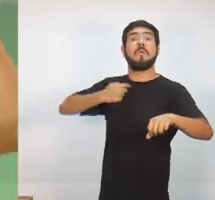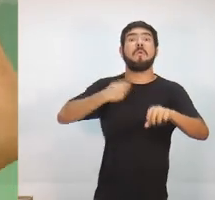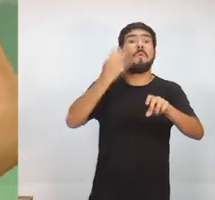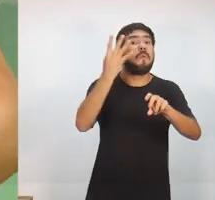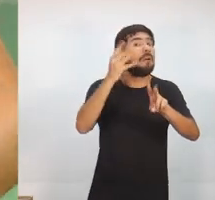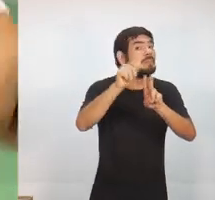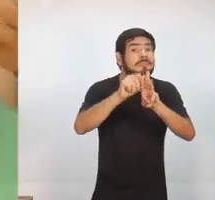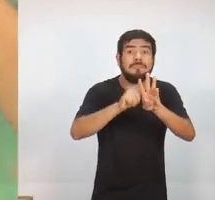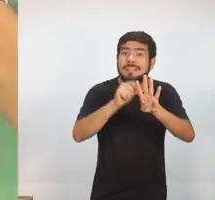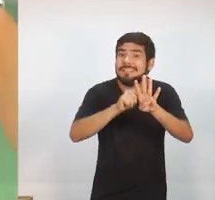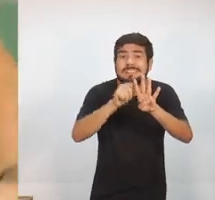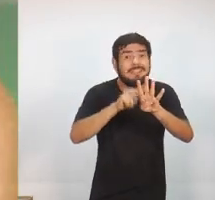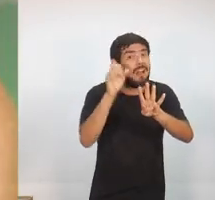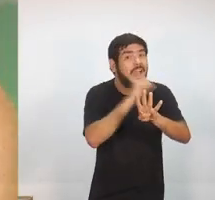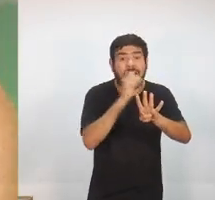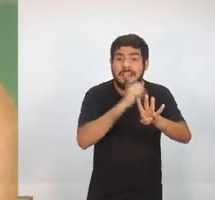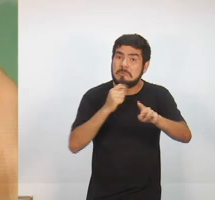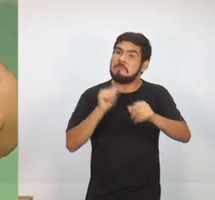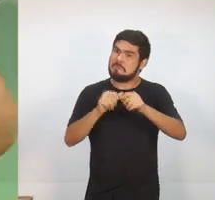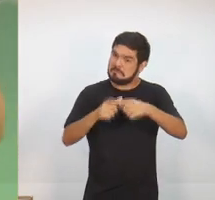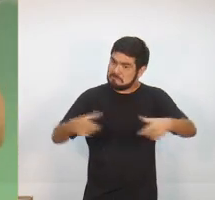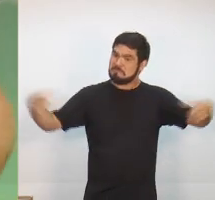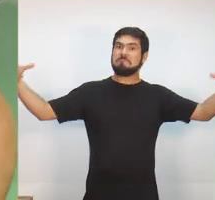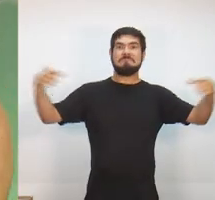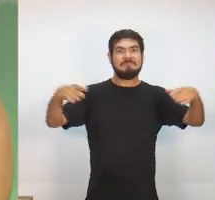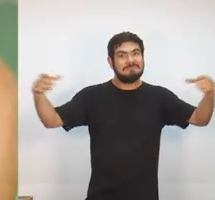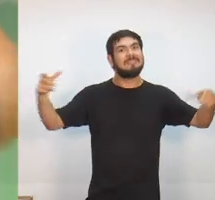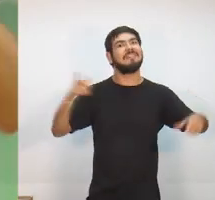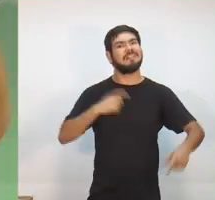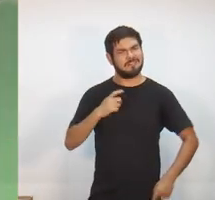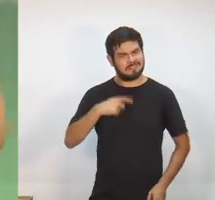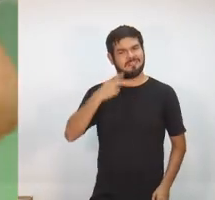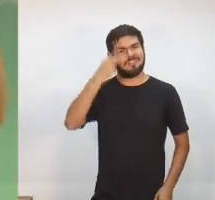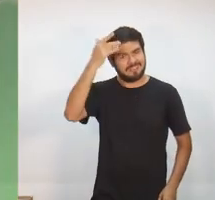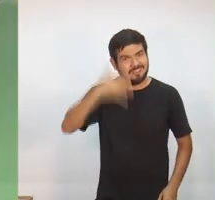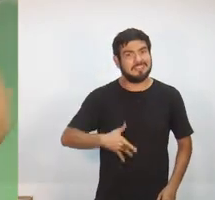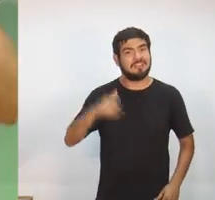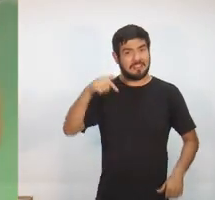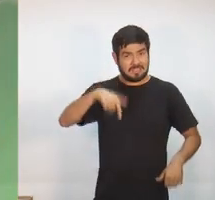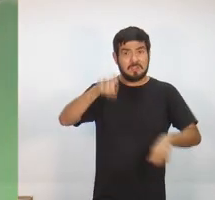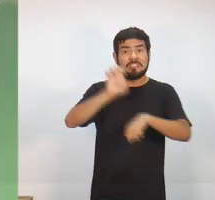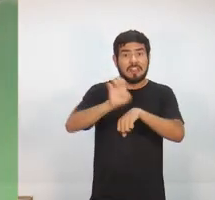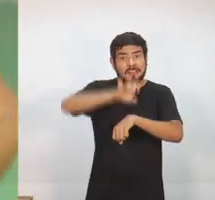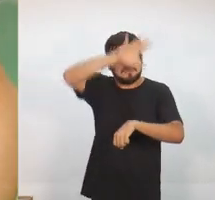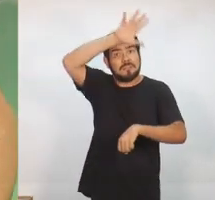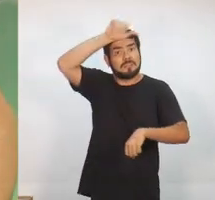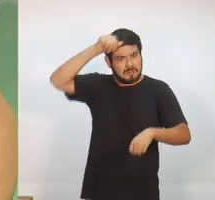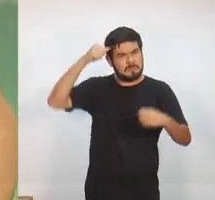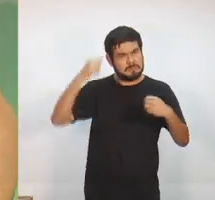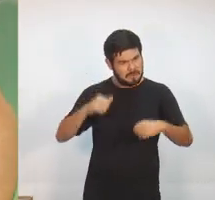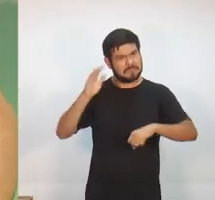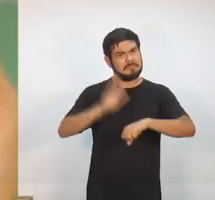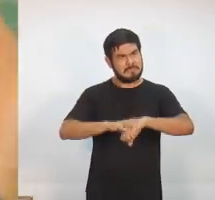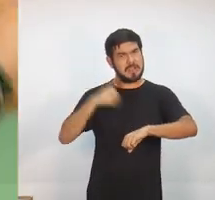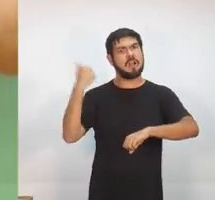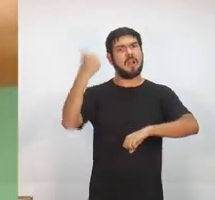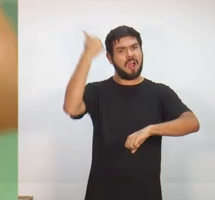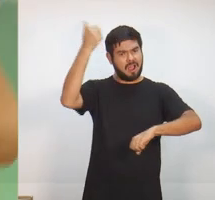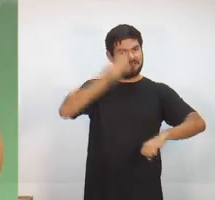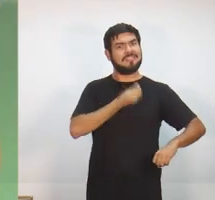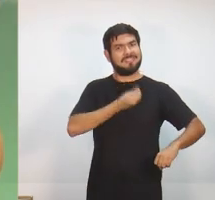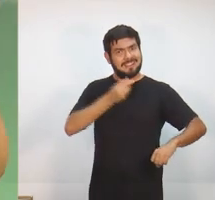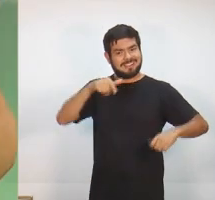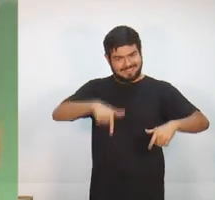eu fiz realizações grandiosas nesse Estado. Eu estou aqui para te dizer que o Estado do Amazonas pode ser um lugar melhor para se viver. O